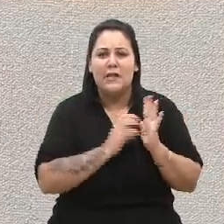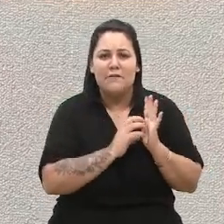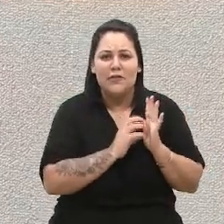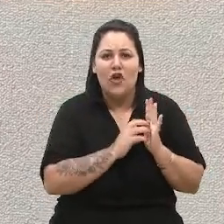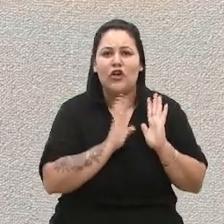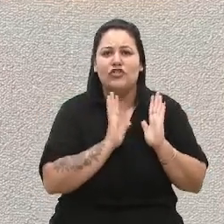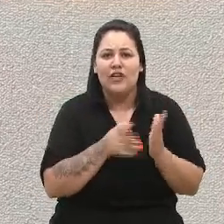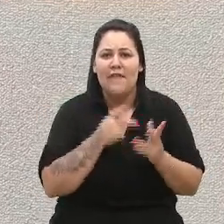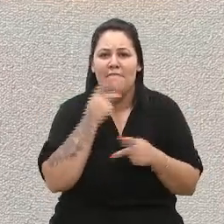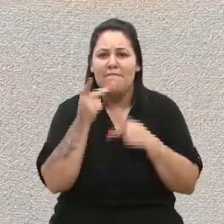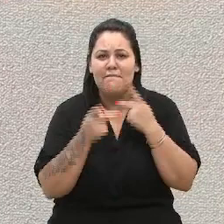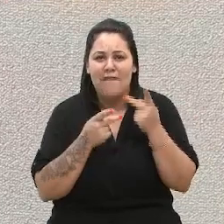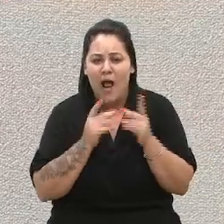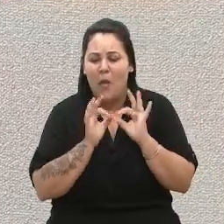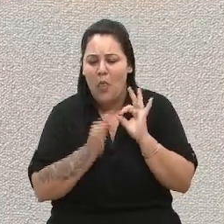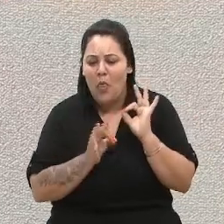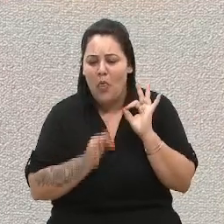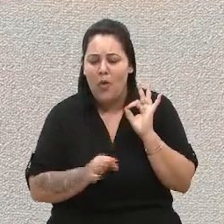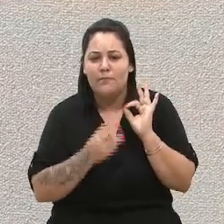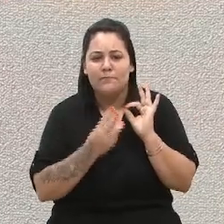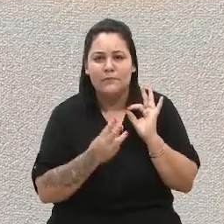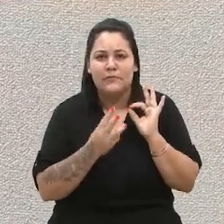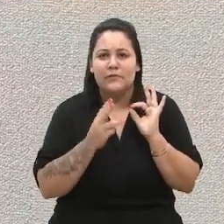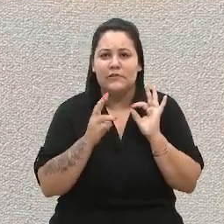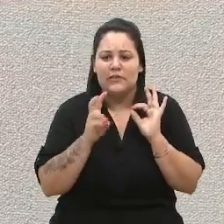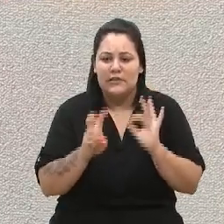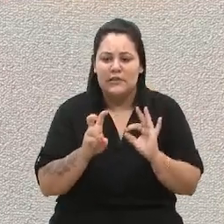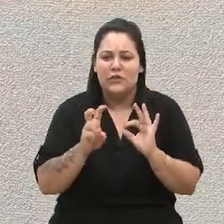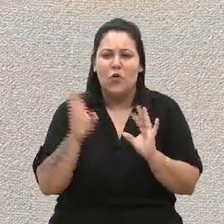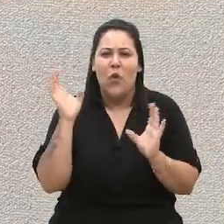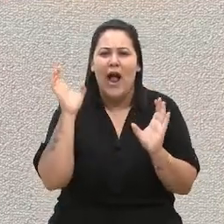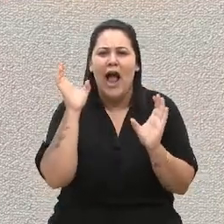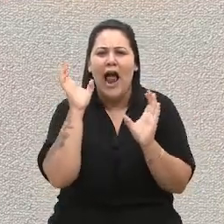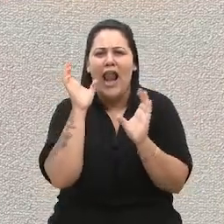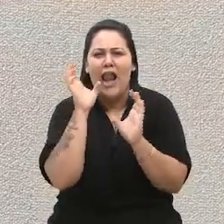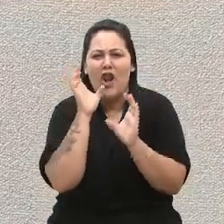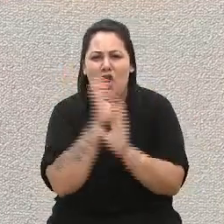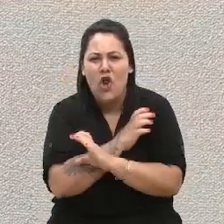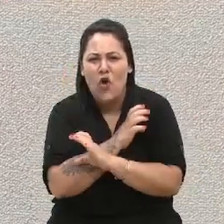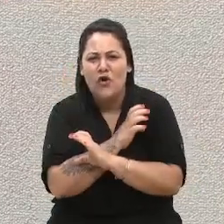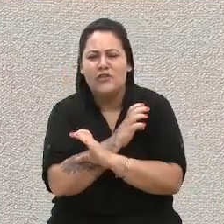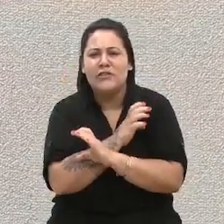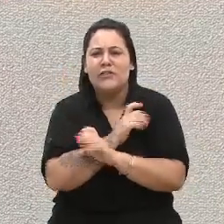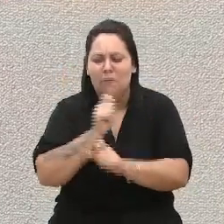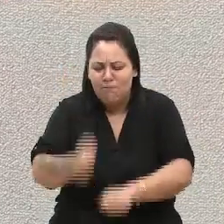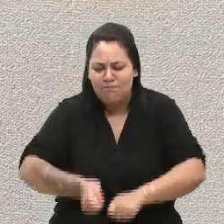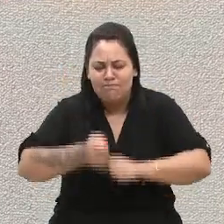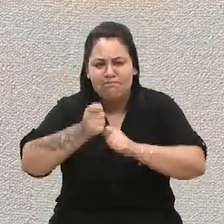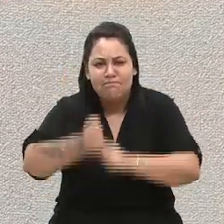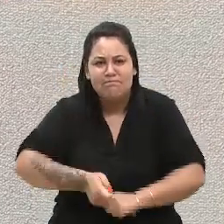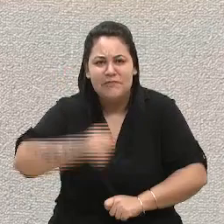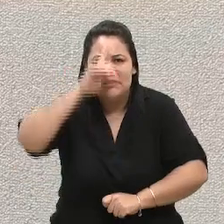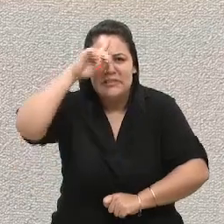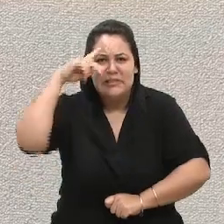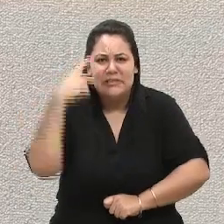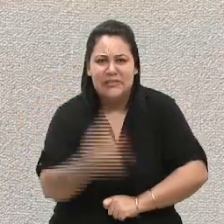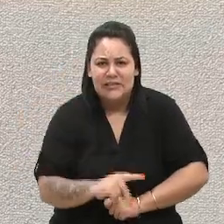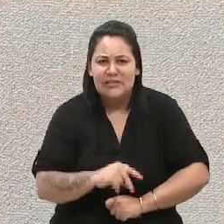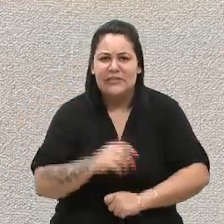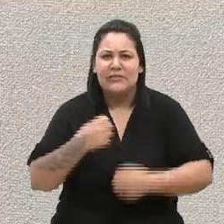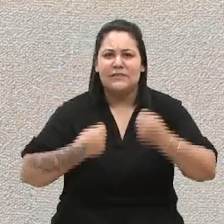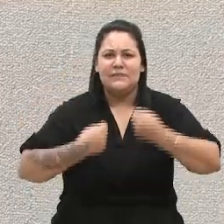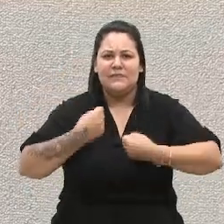algumas vezes, 35 graus estão lá capinando, varrendo, o coletor e o motorista na